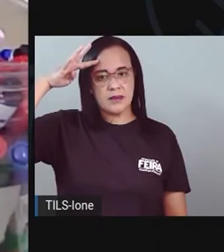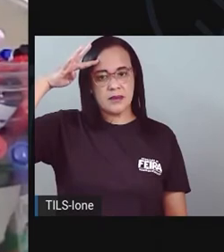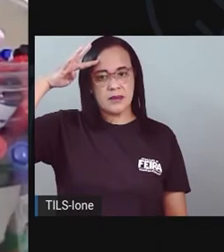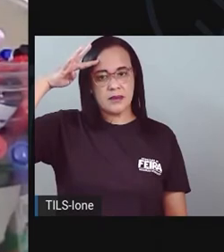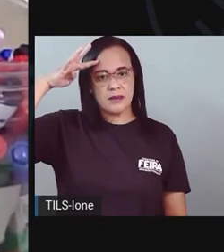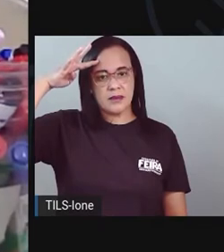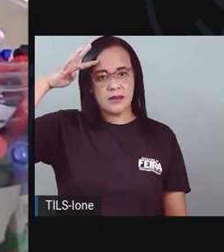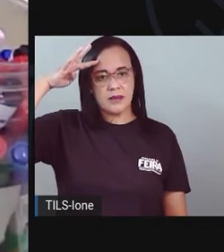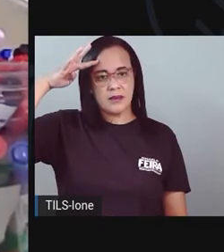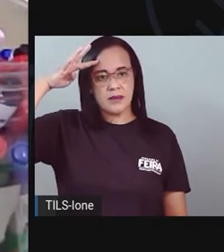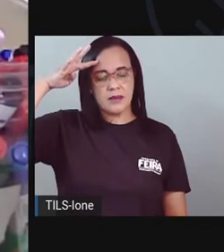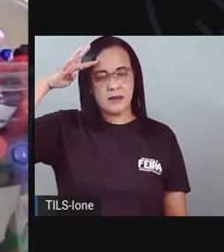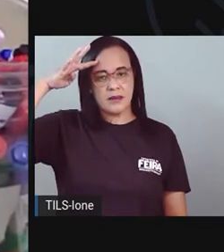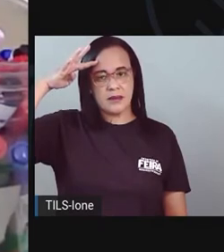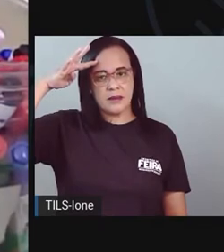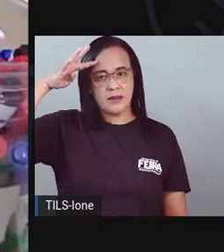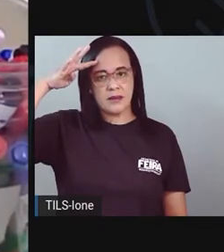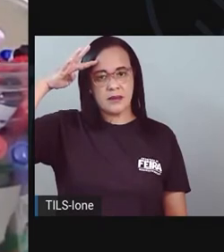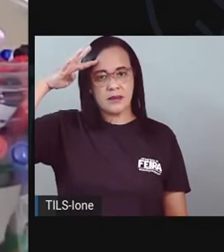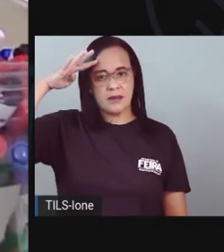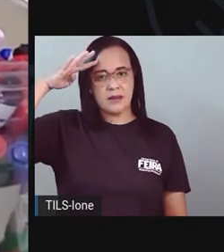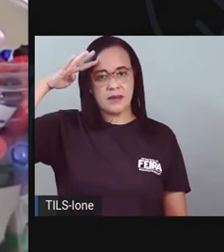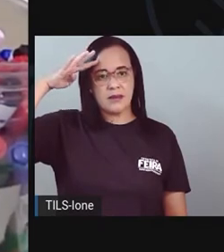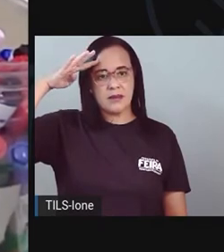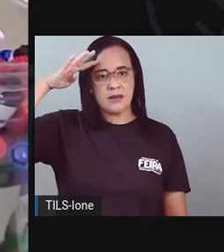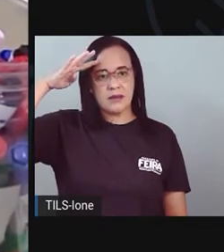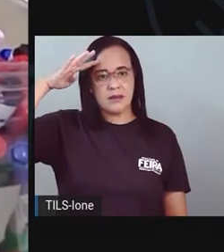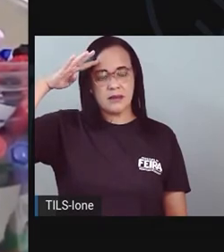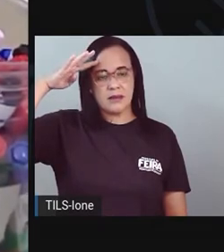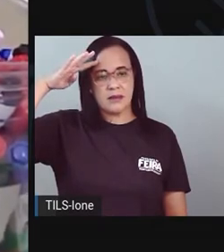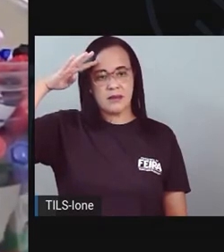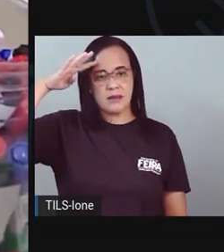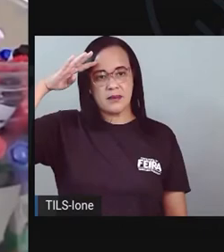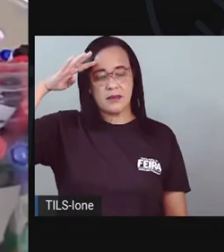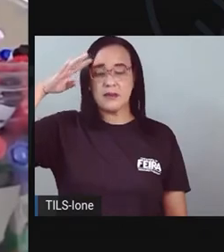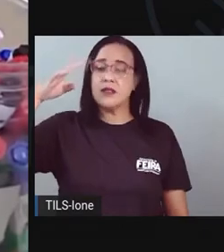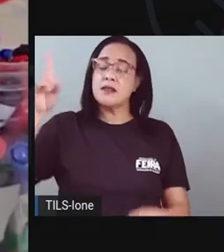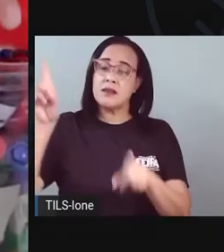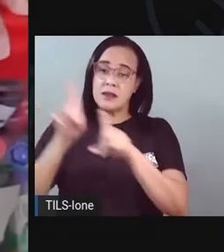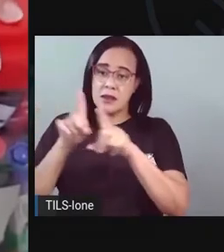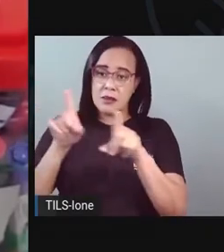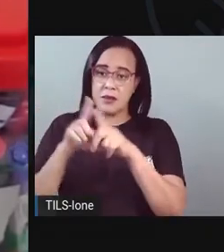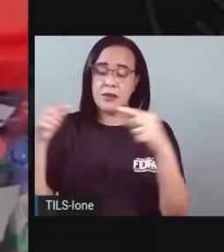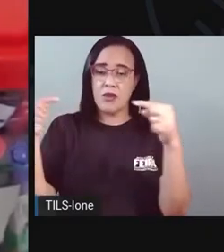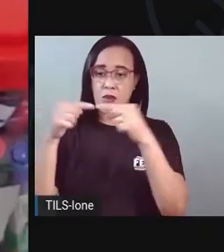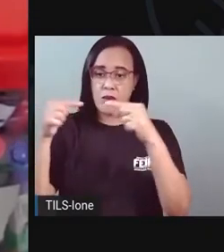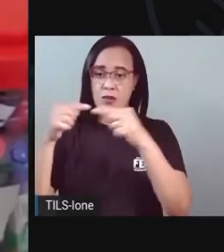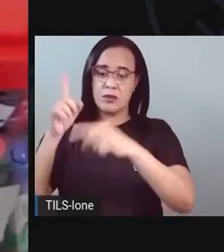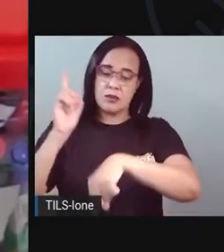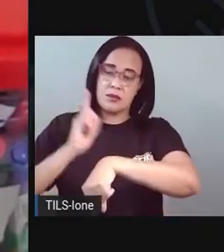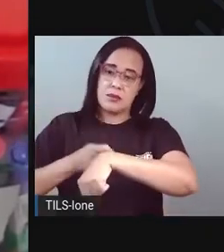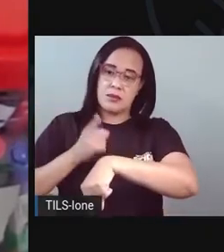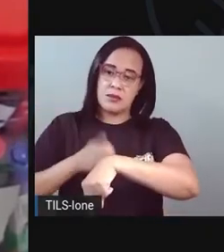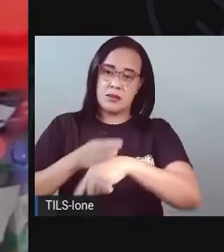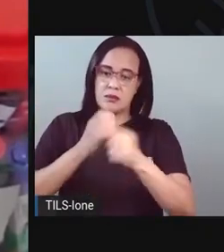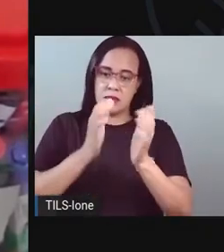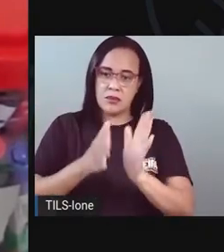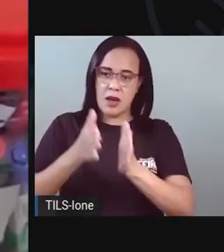Isso aqui também, gente, é uma divisão do tempo. Deixa eu tirar isso aqui bonitinho, né? Ó.